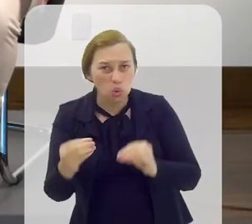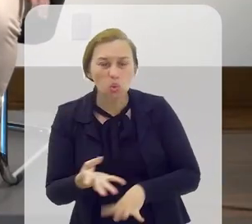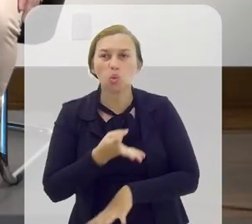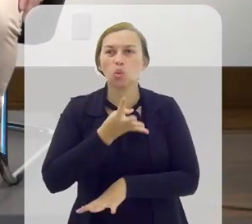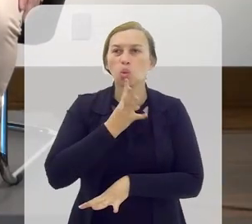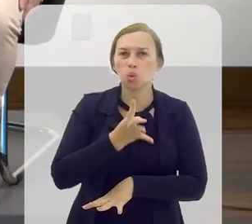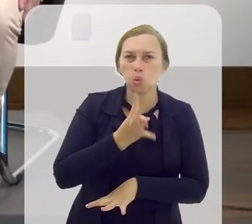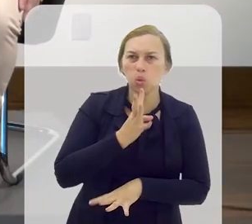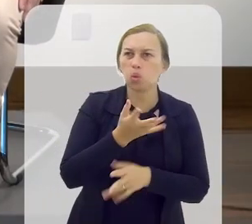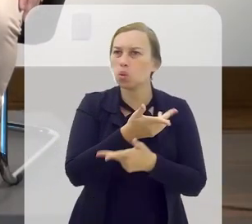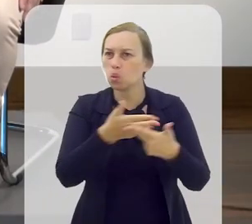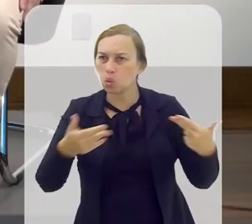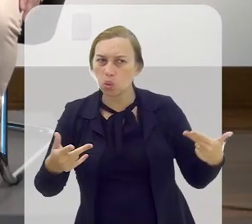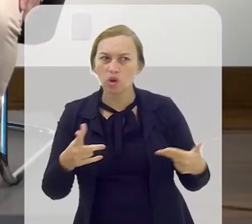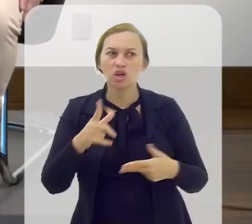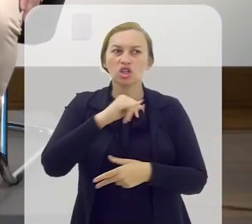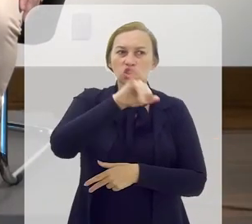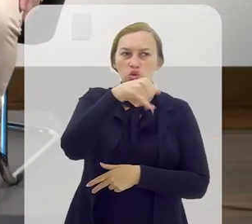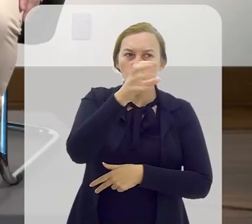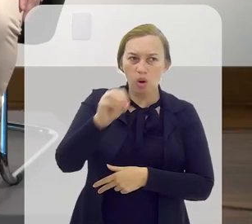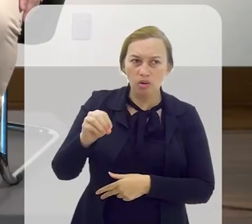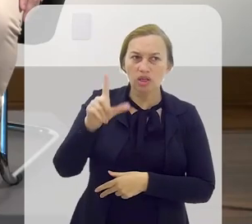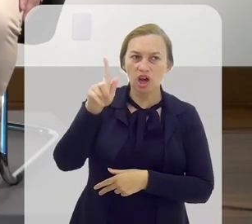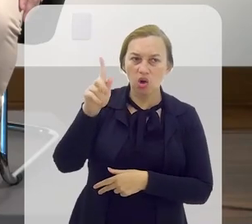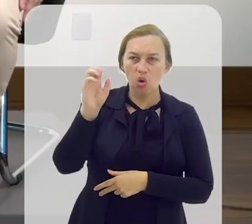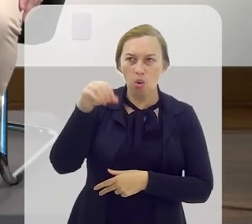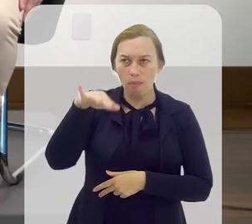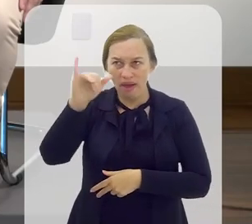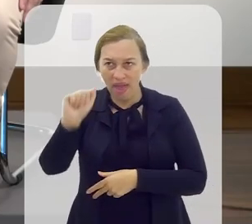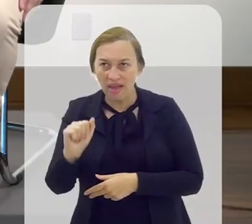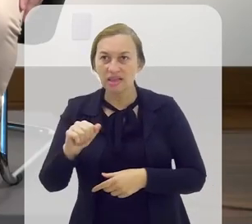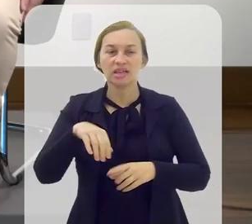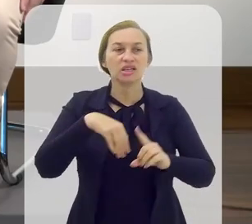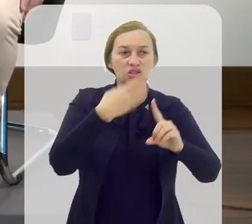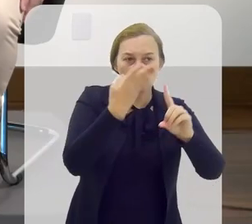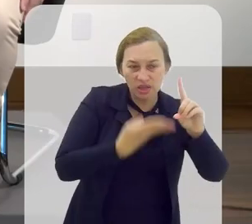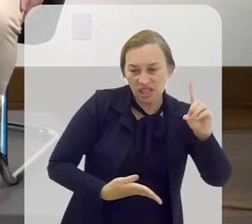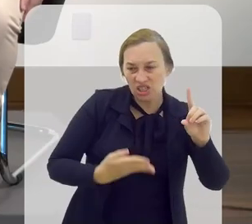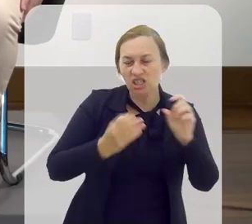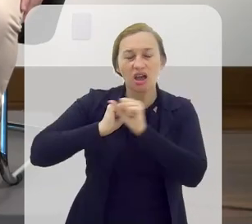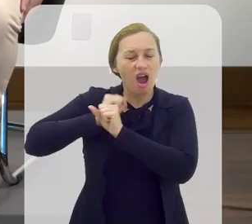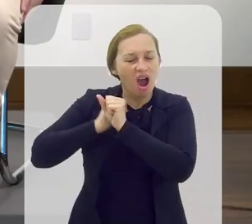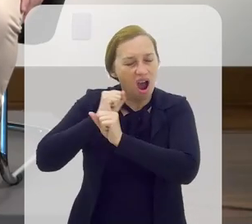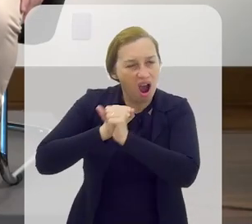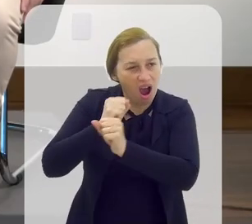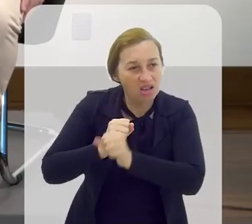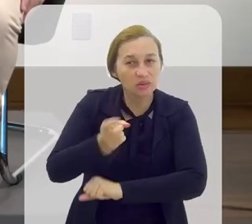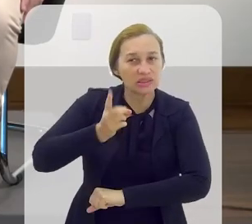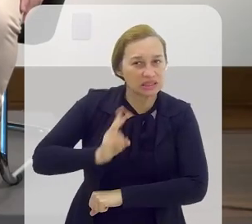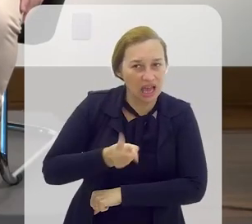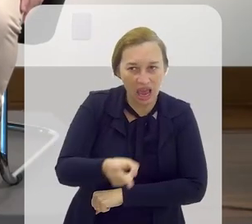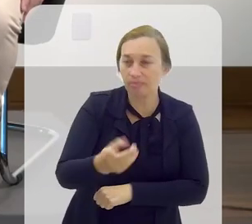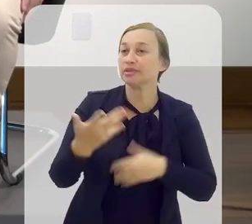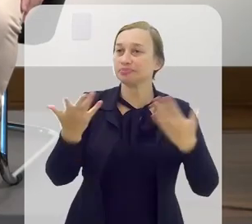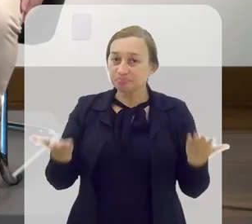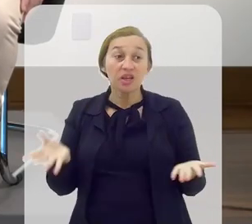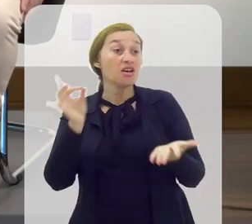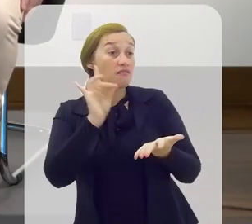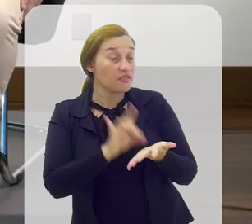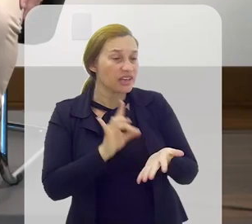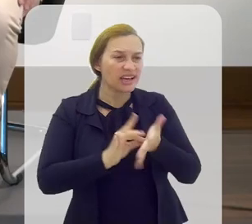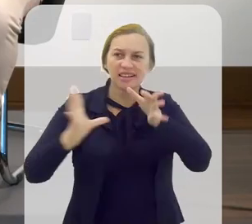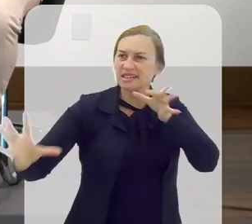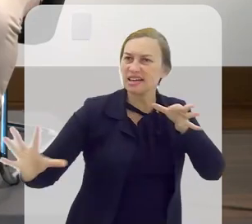esse conhecimento, deve muita coisa a Joãozinho da Goméia. Verdade. Ele tem que ser homenageado durante muito tempo, toda a vida.